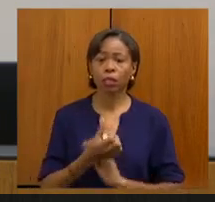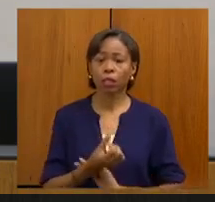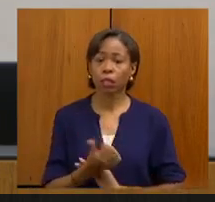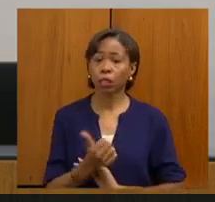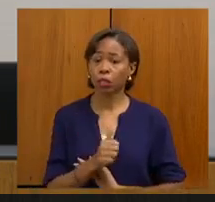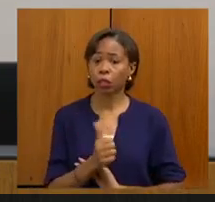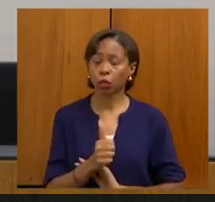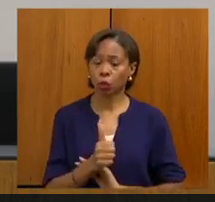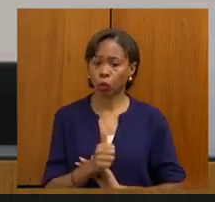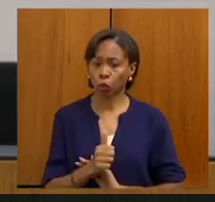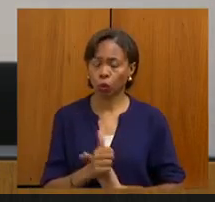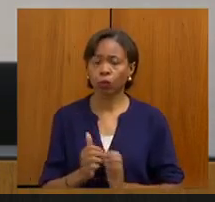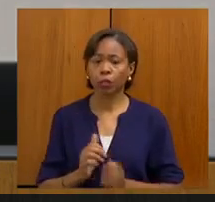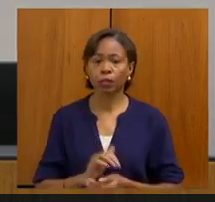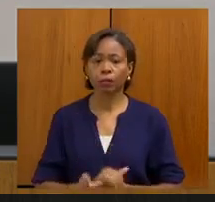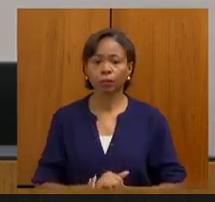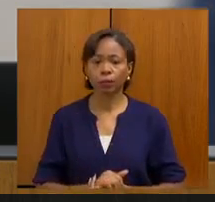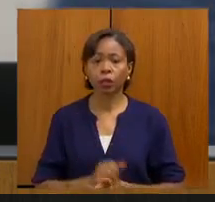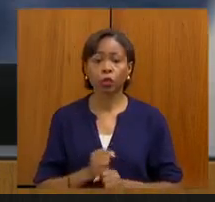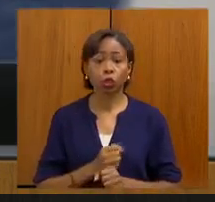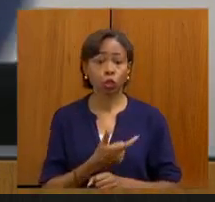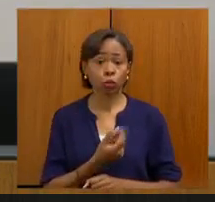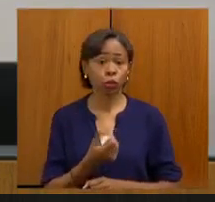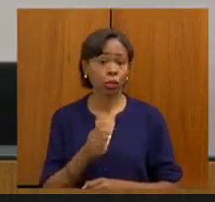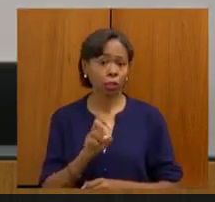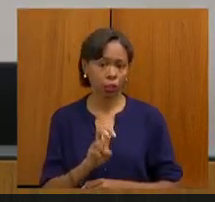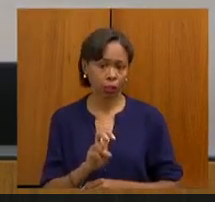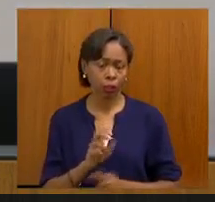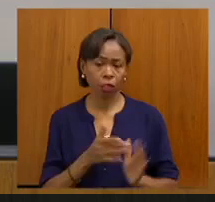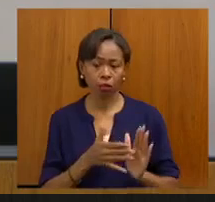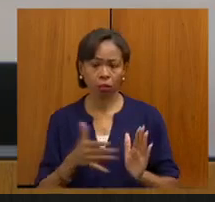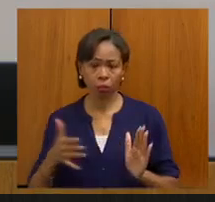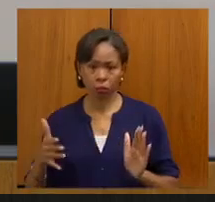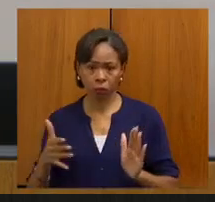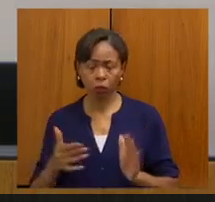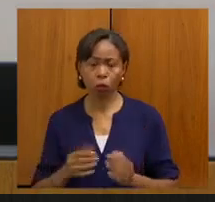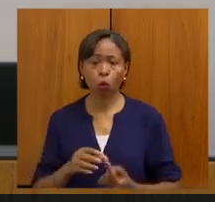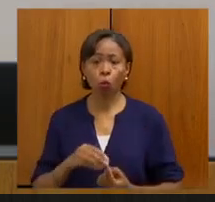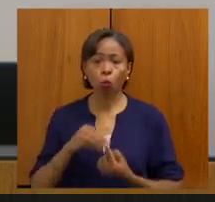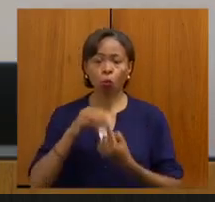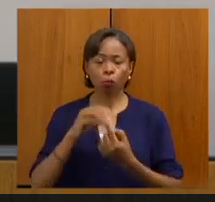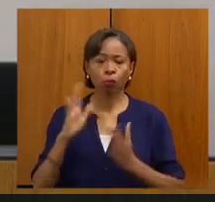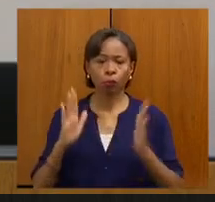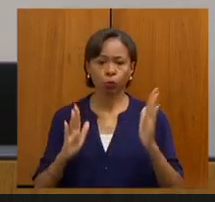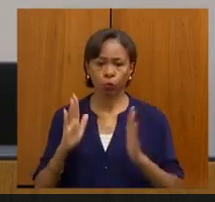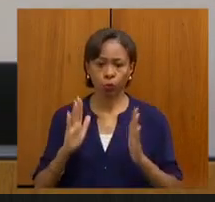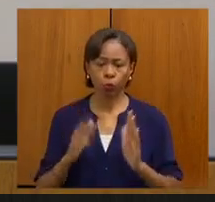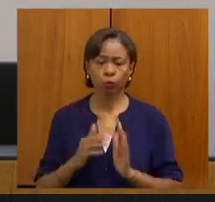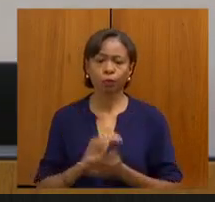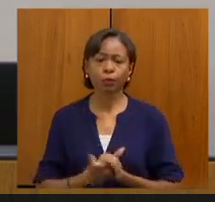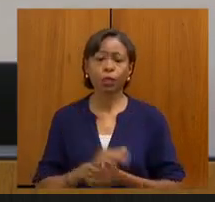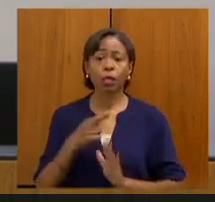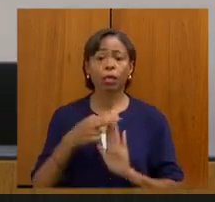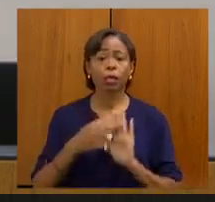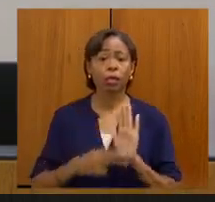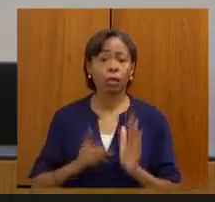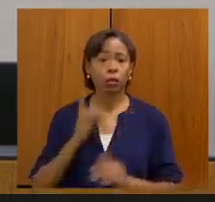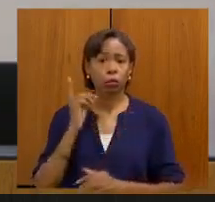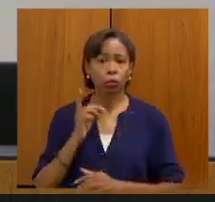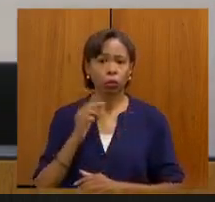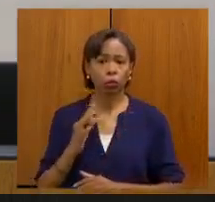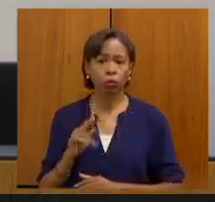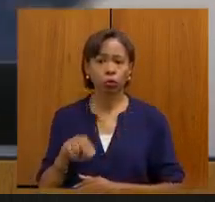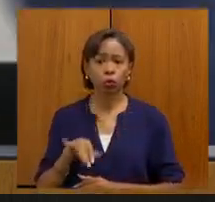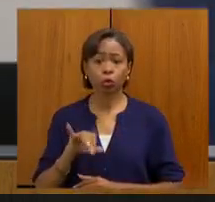3.360, 2021, em turno único, relator, deputado Dr. Wilson Batista. Projeto de leis nº